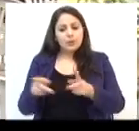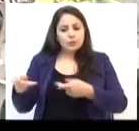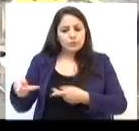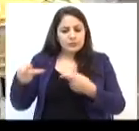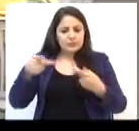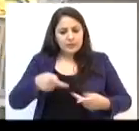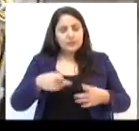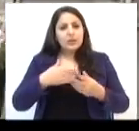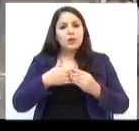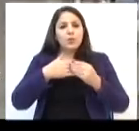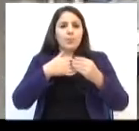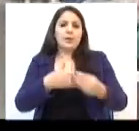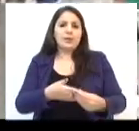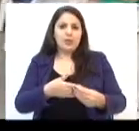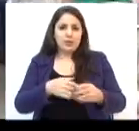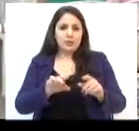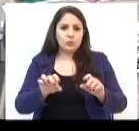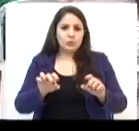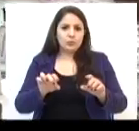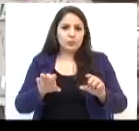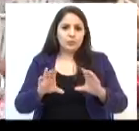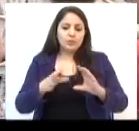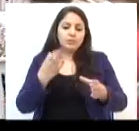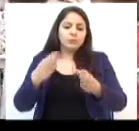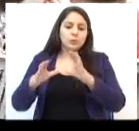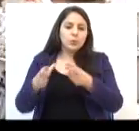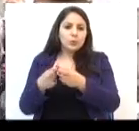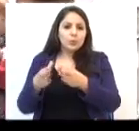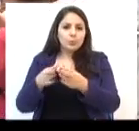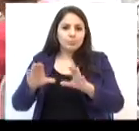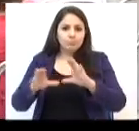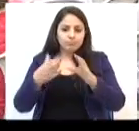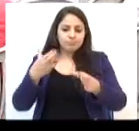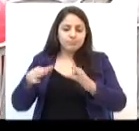visitantes acompanharam um show com a Orquestra do SESI.